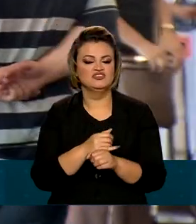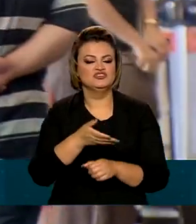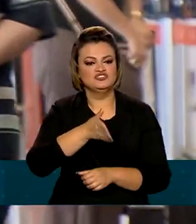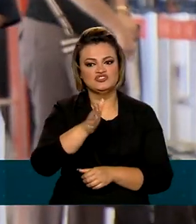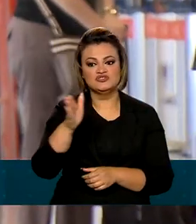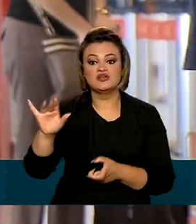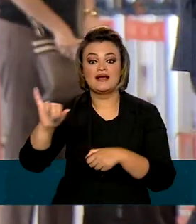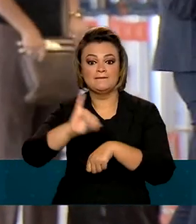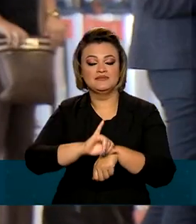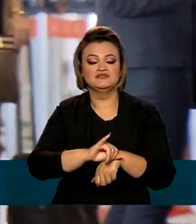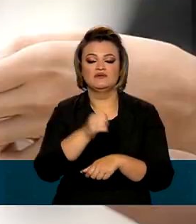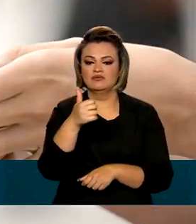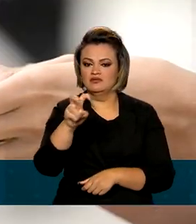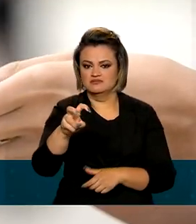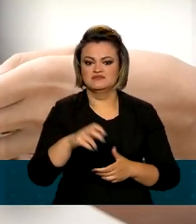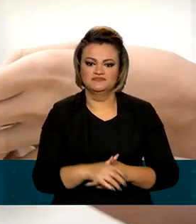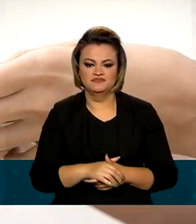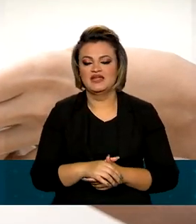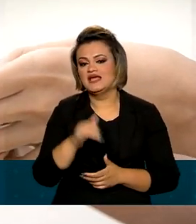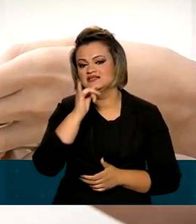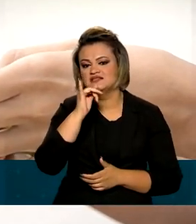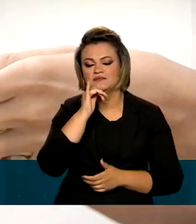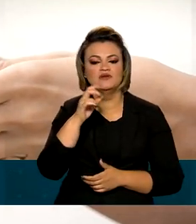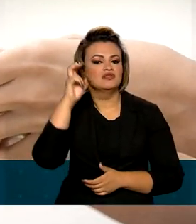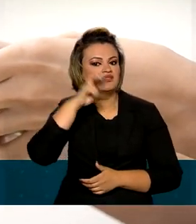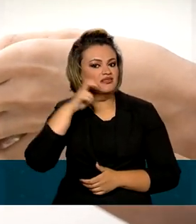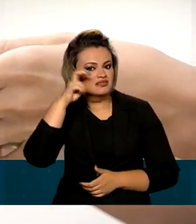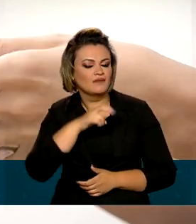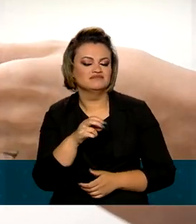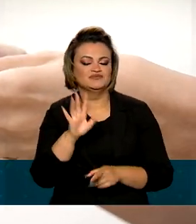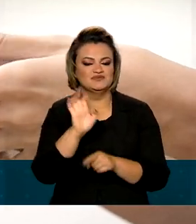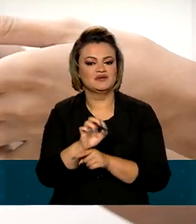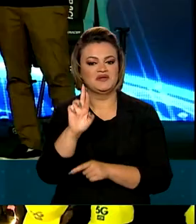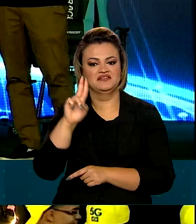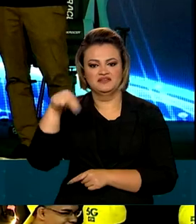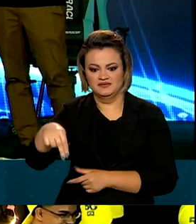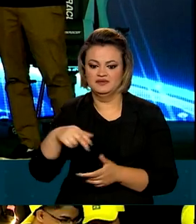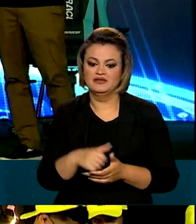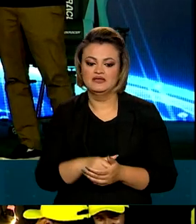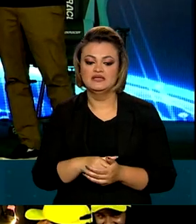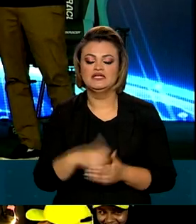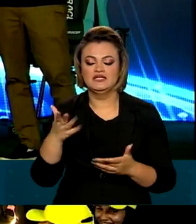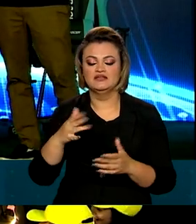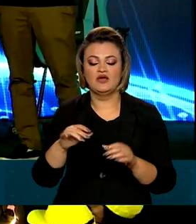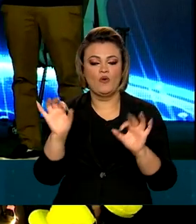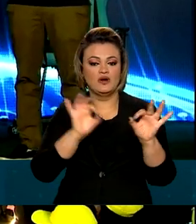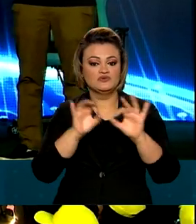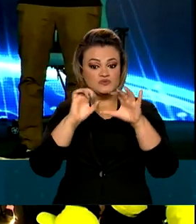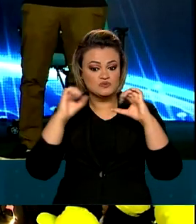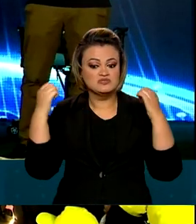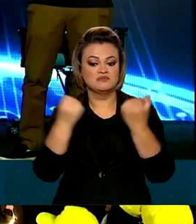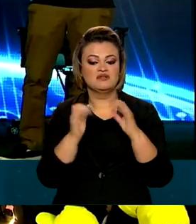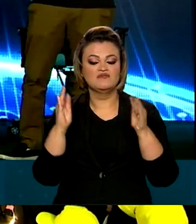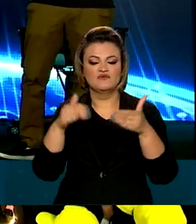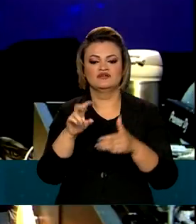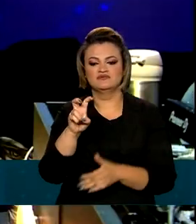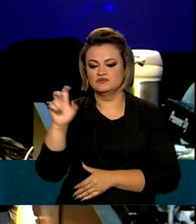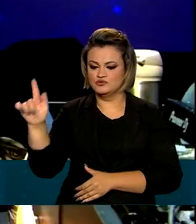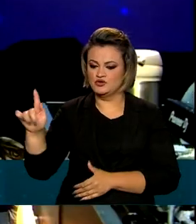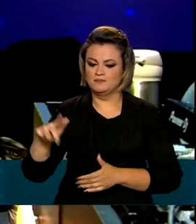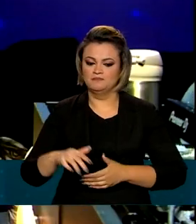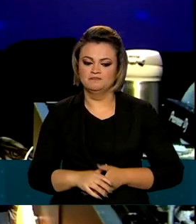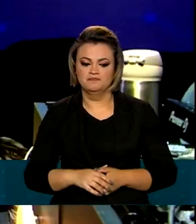15 capitais brasileiras, entre elas, Natal, no Rio Grande do Norte, que sediou um seminário sobre o 5G no país.